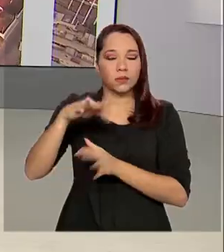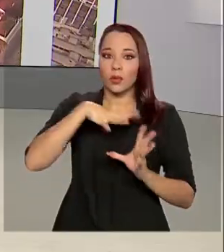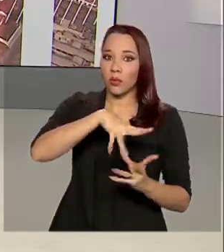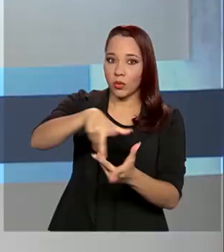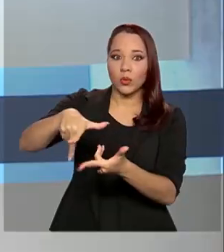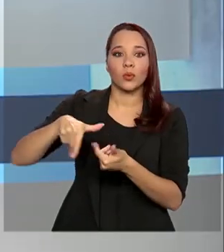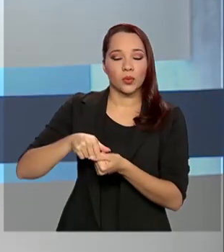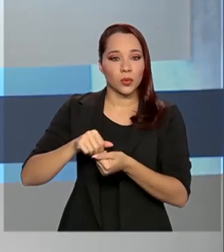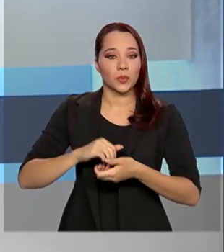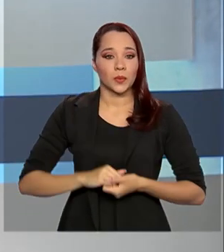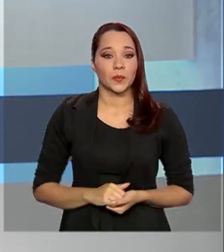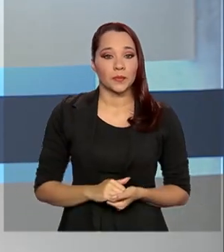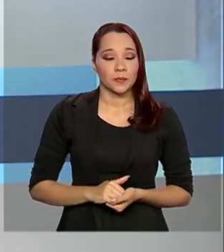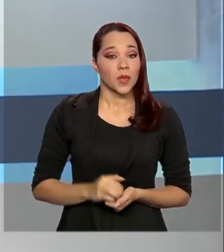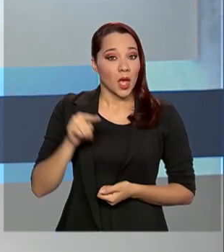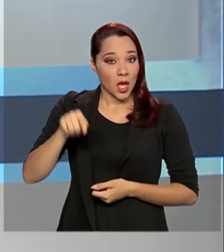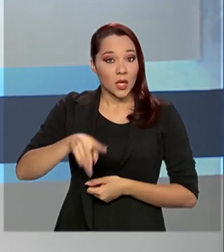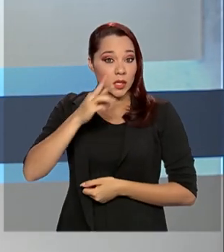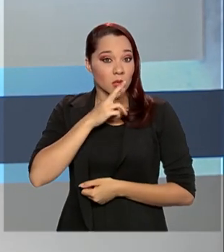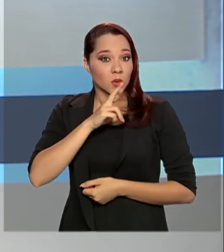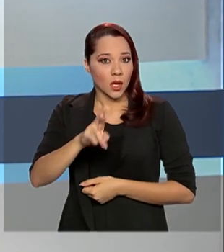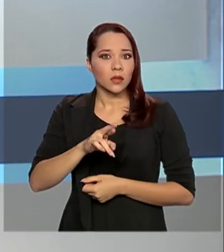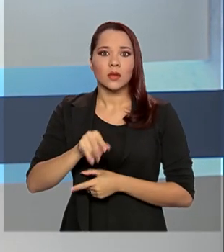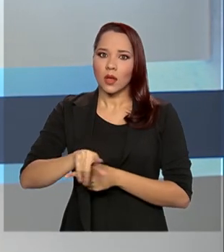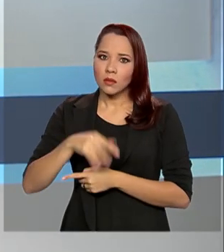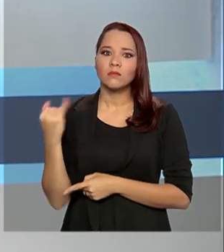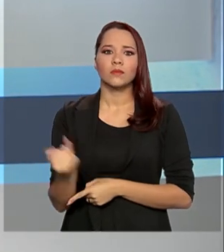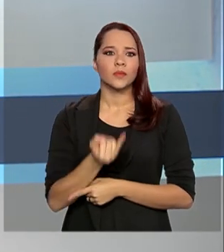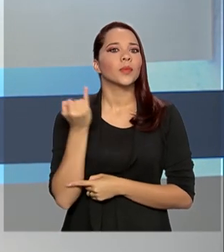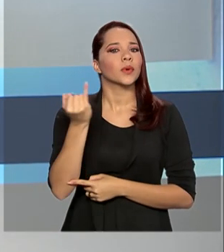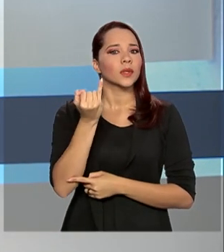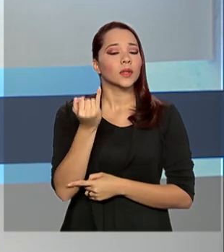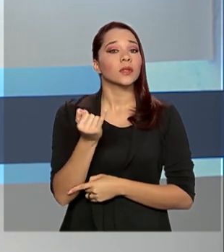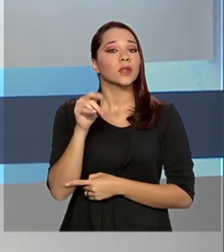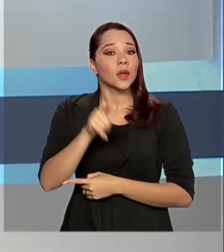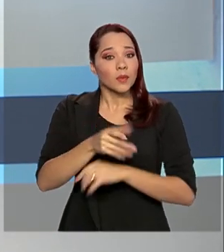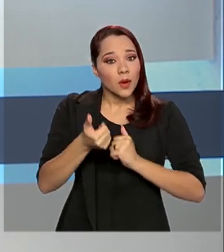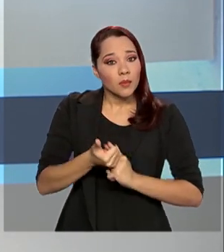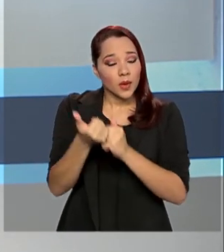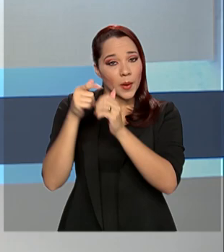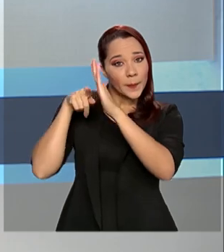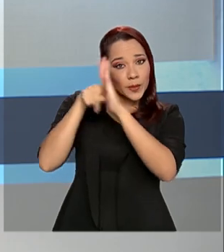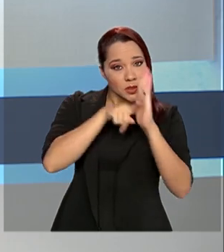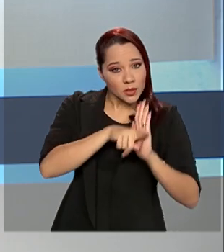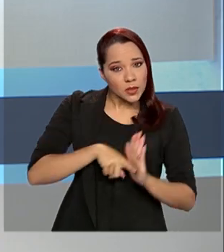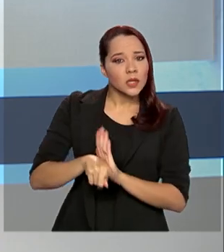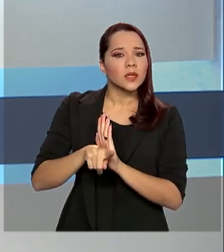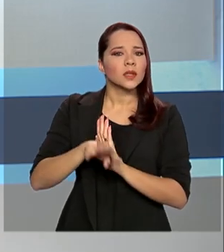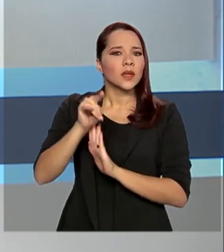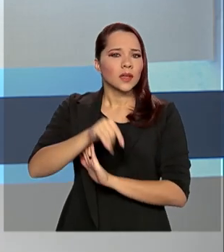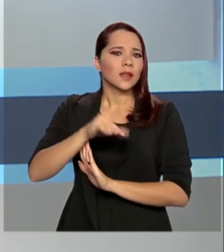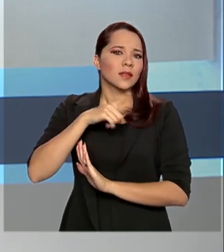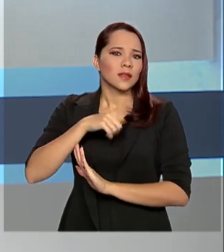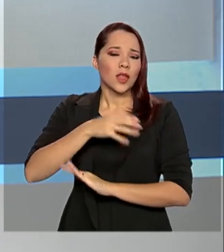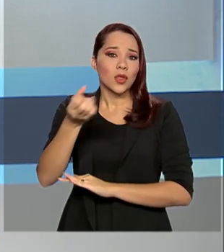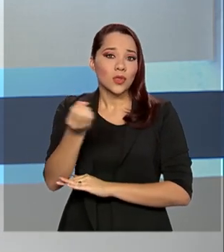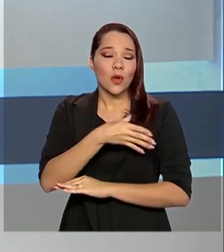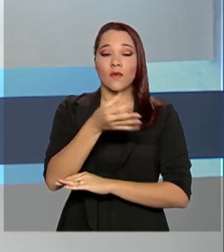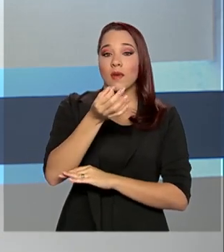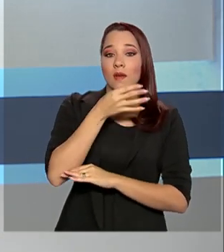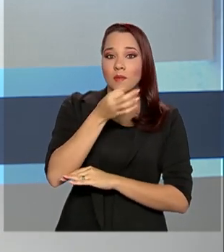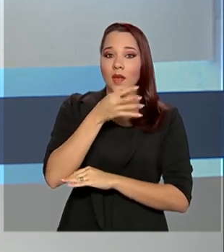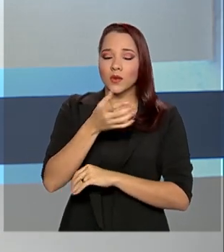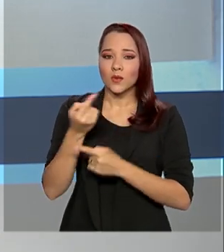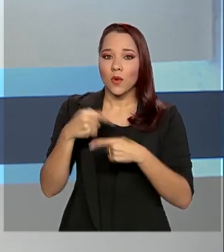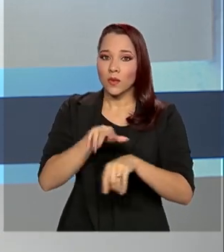categoria. Esses resultados são considerados importantes para apoiar pesquisas que buscam novos medicamentos